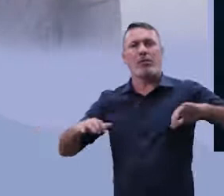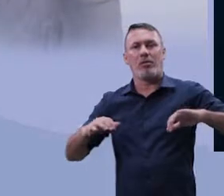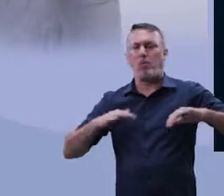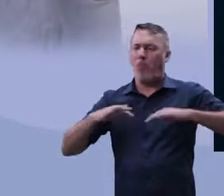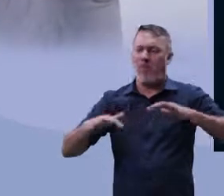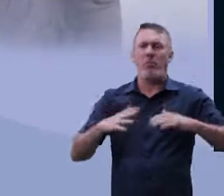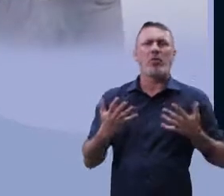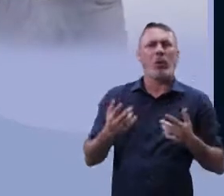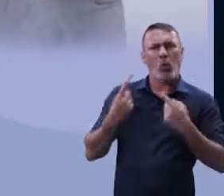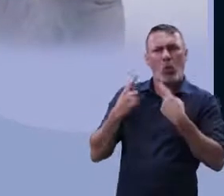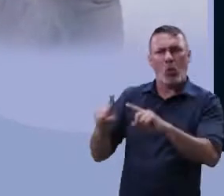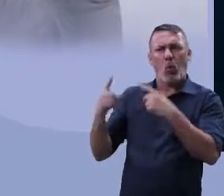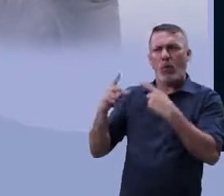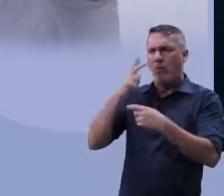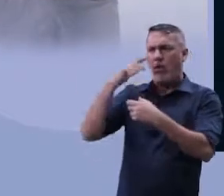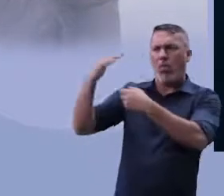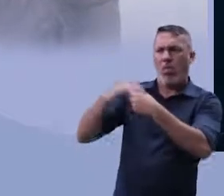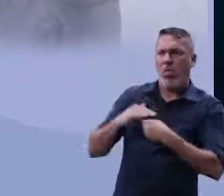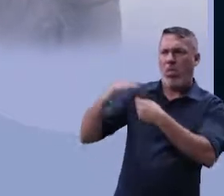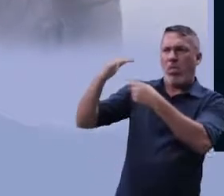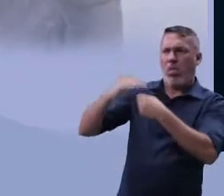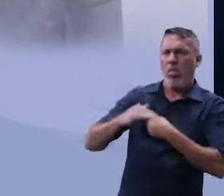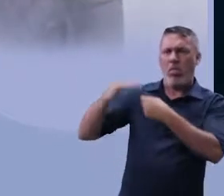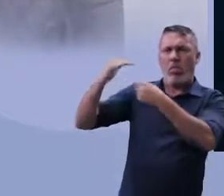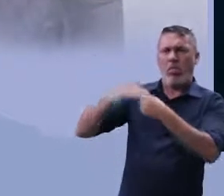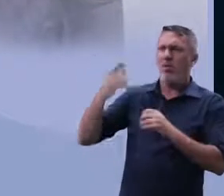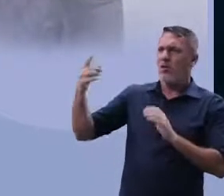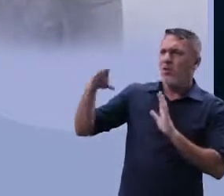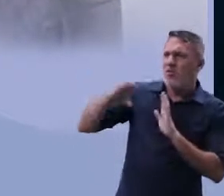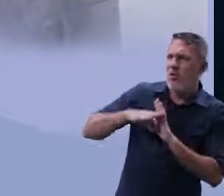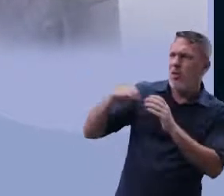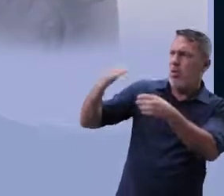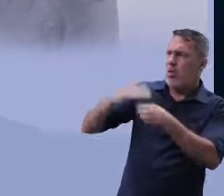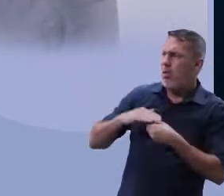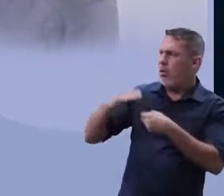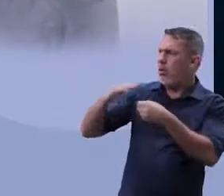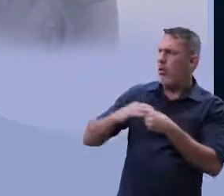essa dominação. E aí, o que acontece?